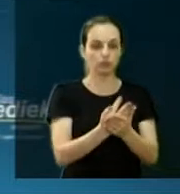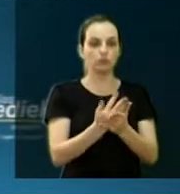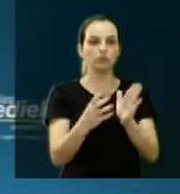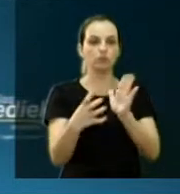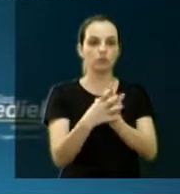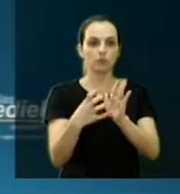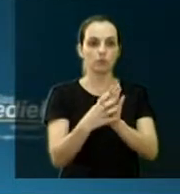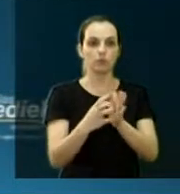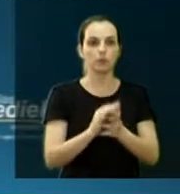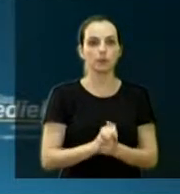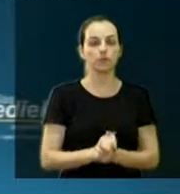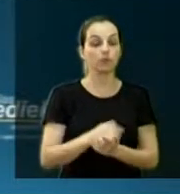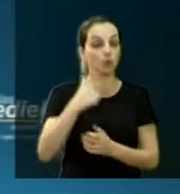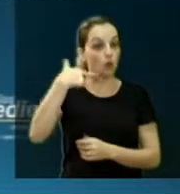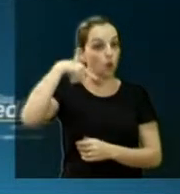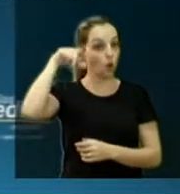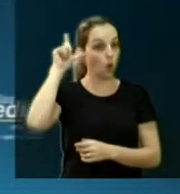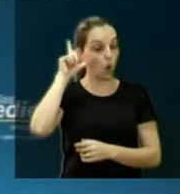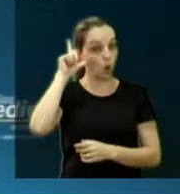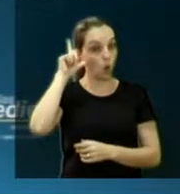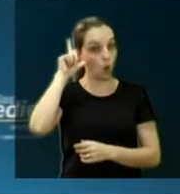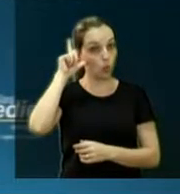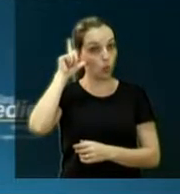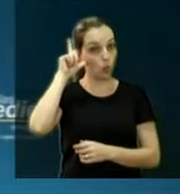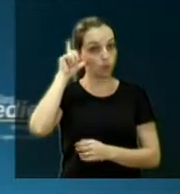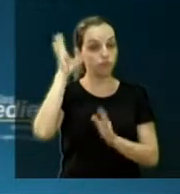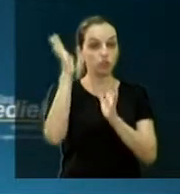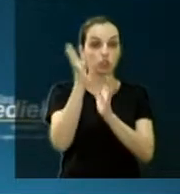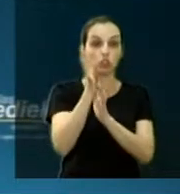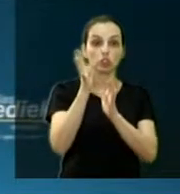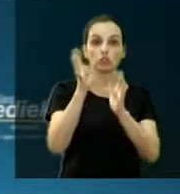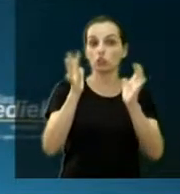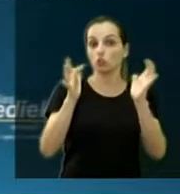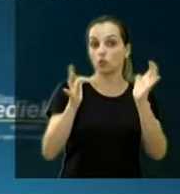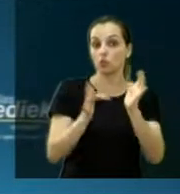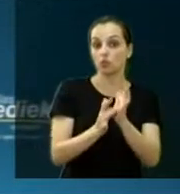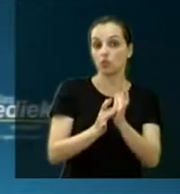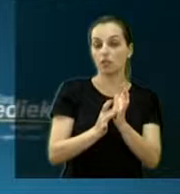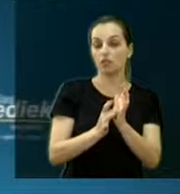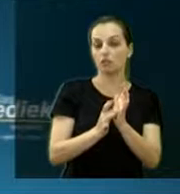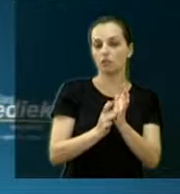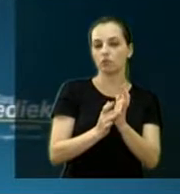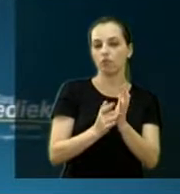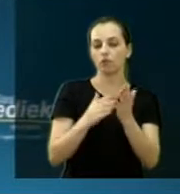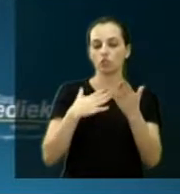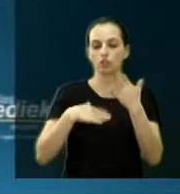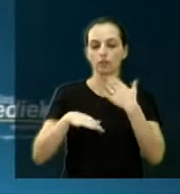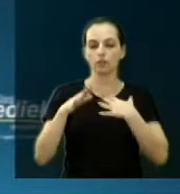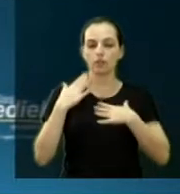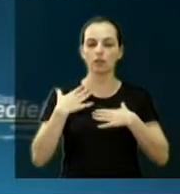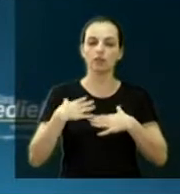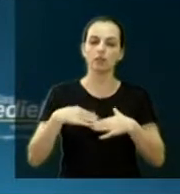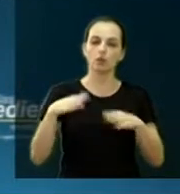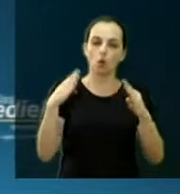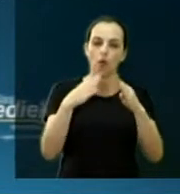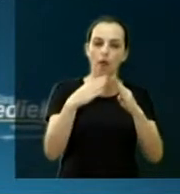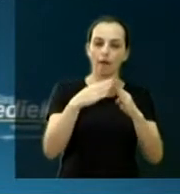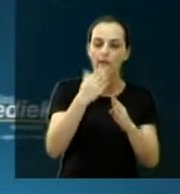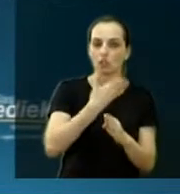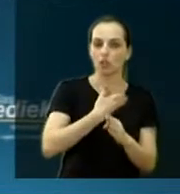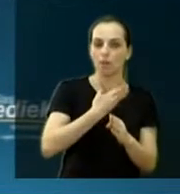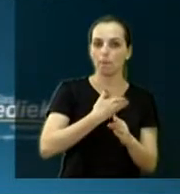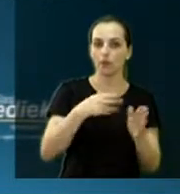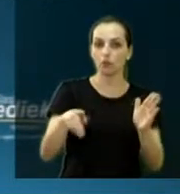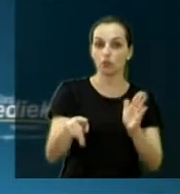Segunda-feira ontem, momento de descanso de Jesus na casa de seus amigos, o Lázaro, Marta e a Maria Madalena. No